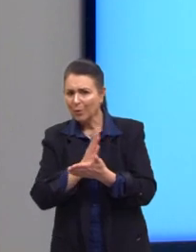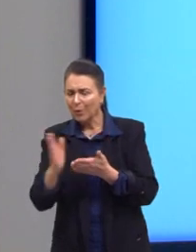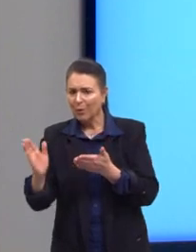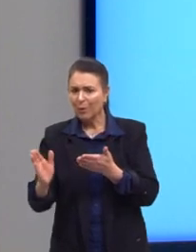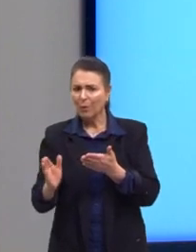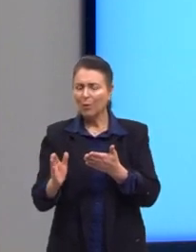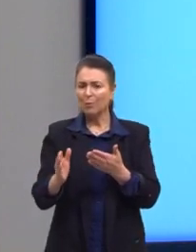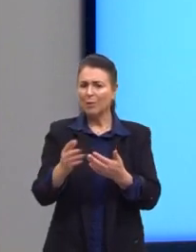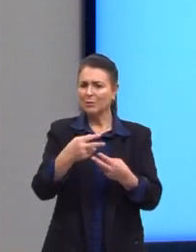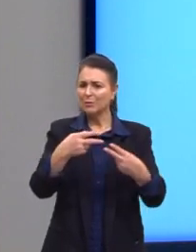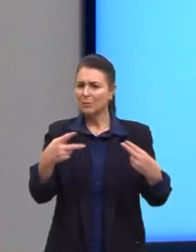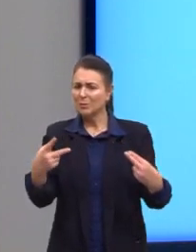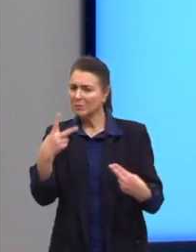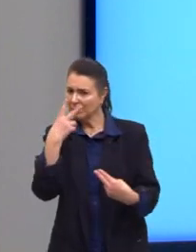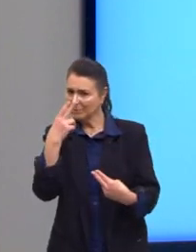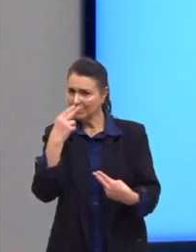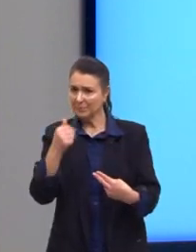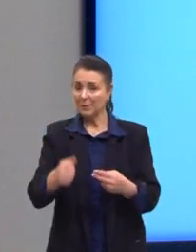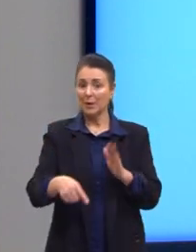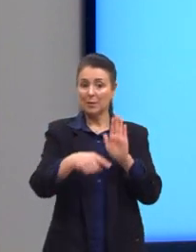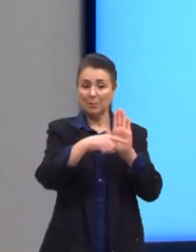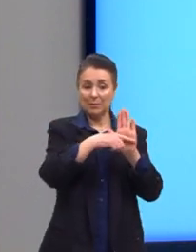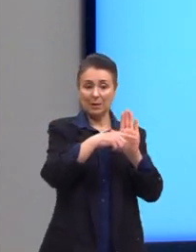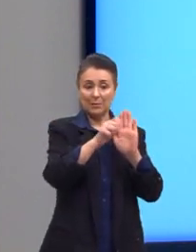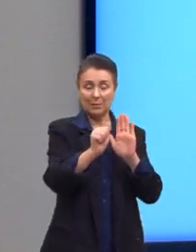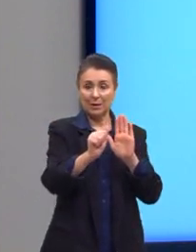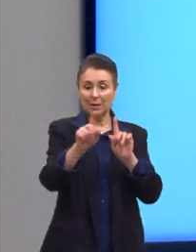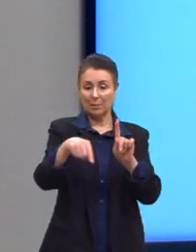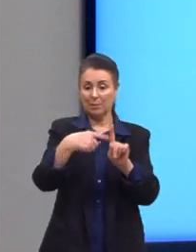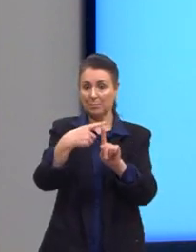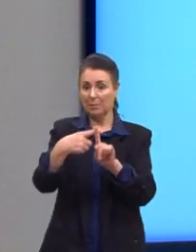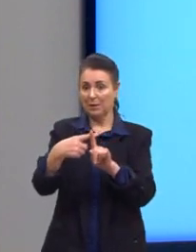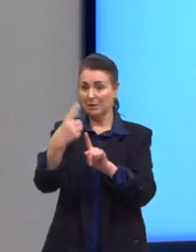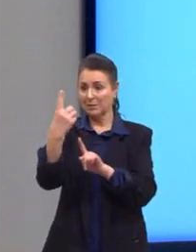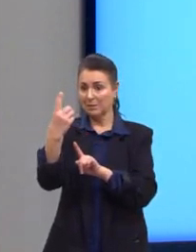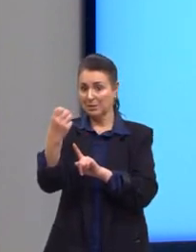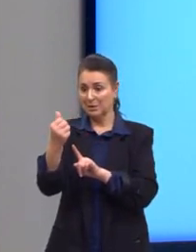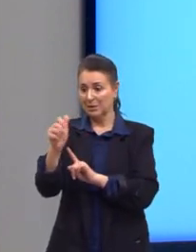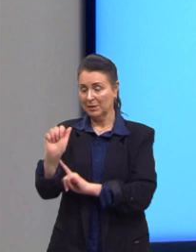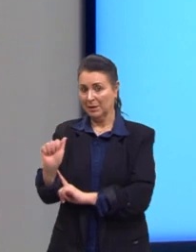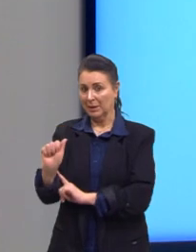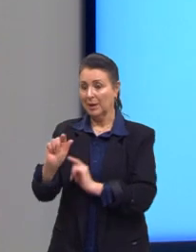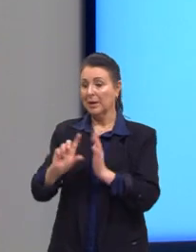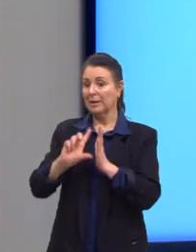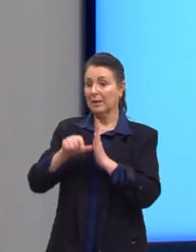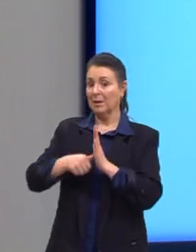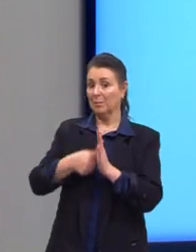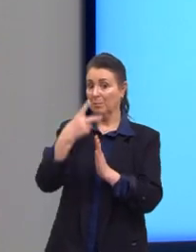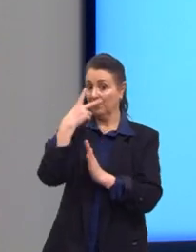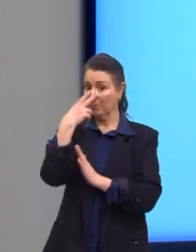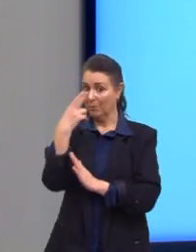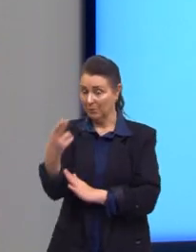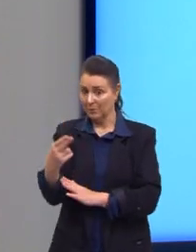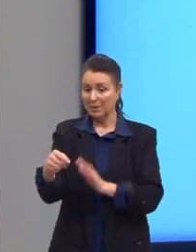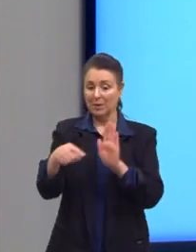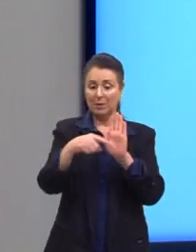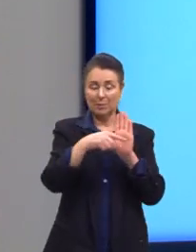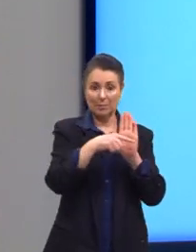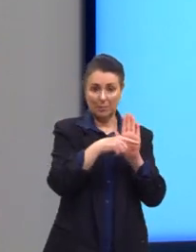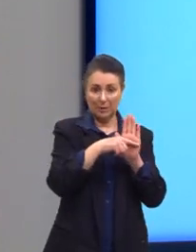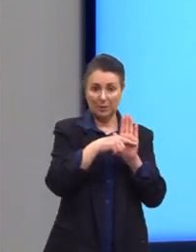Antes da igualdade, nós temos menos a e mais 16a. Depois da igualdade, nós temos menos